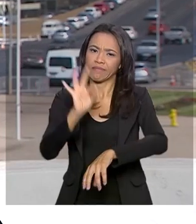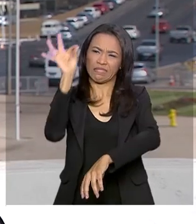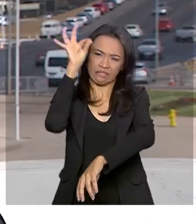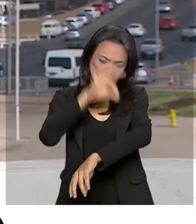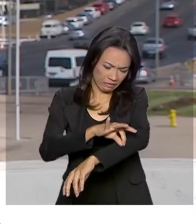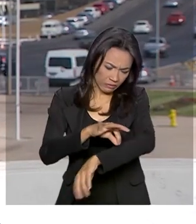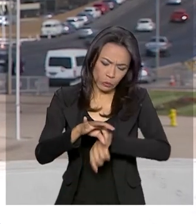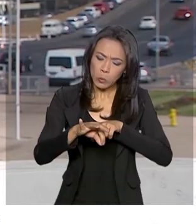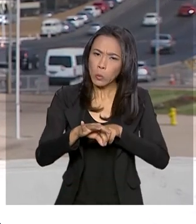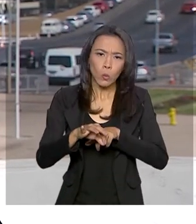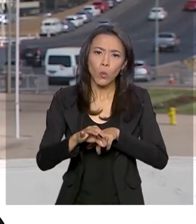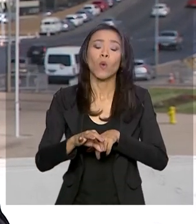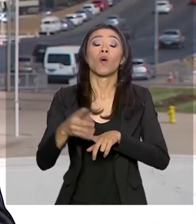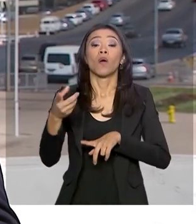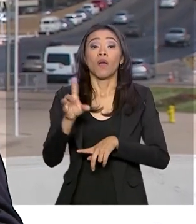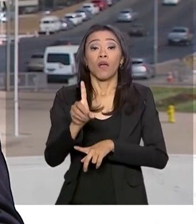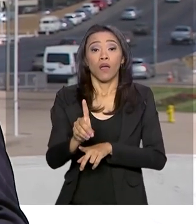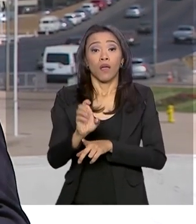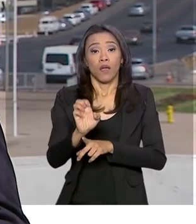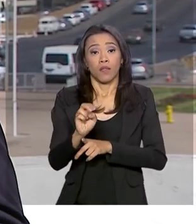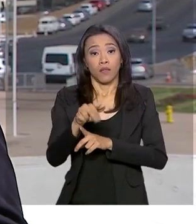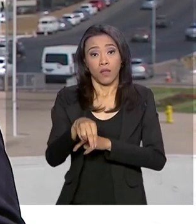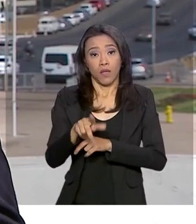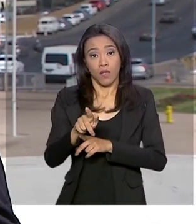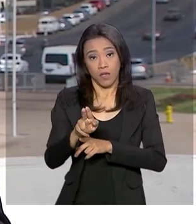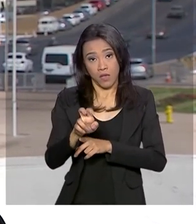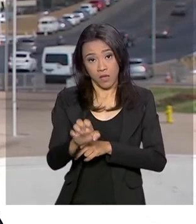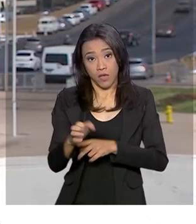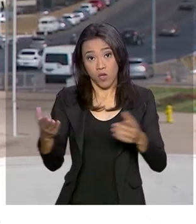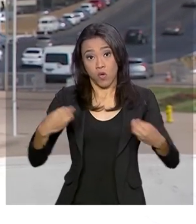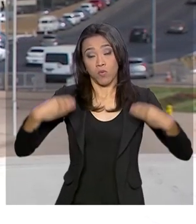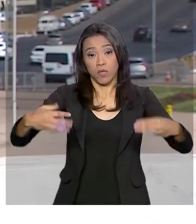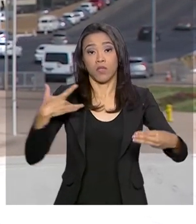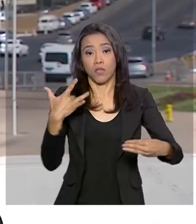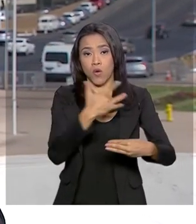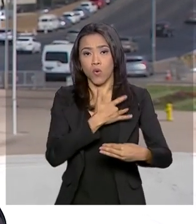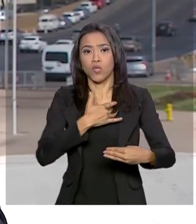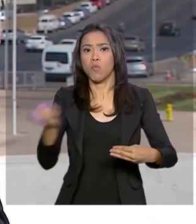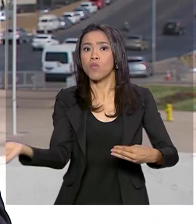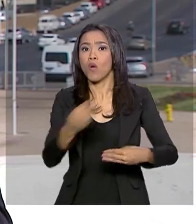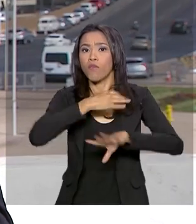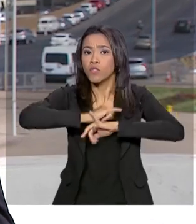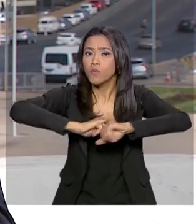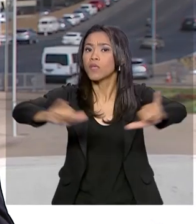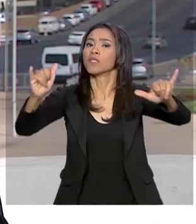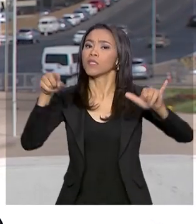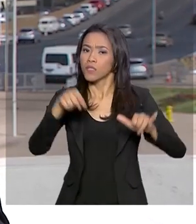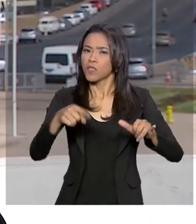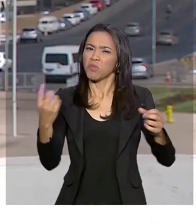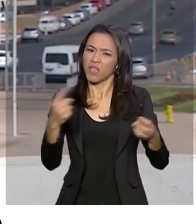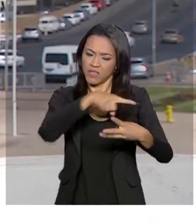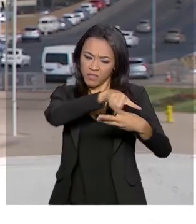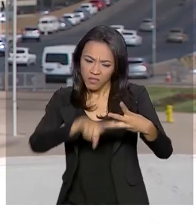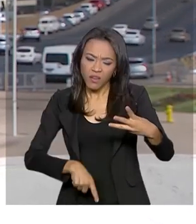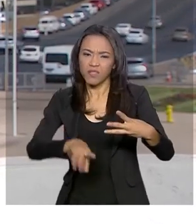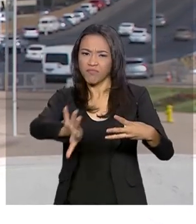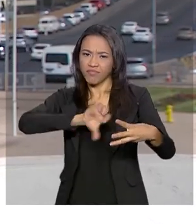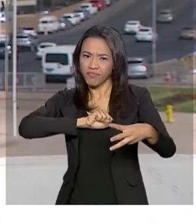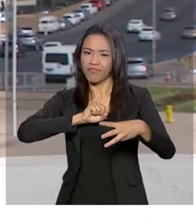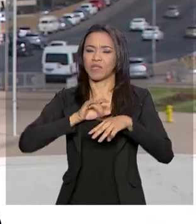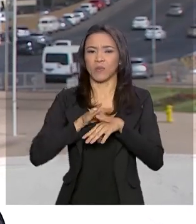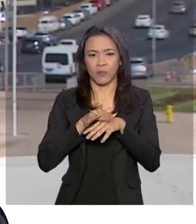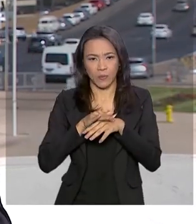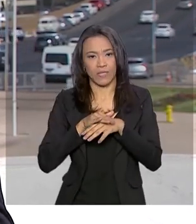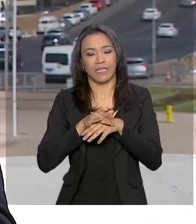Ministério da Saúde lança hoje uma nova campanha de combate ao mosquito, transmissor da dengue, da zika e chikungunya. Quem tem os detalhes